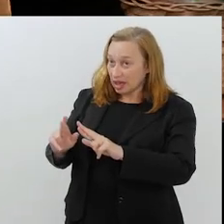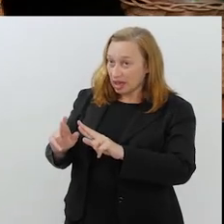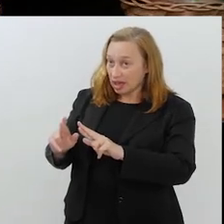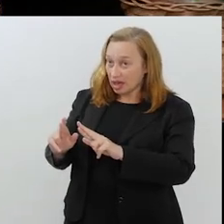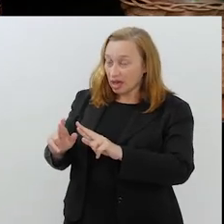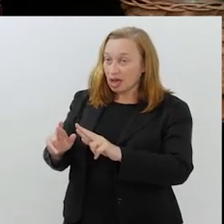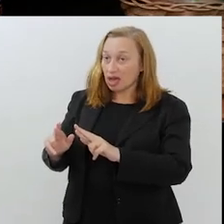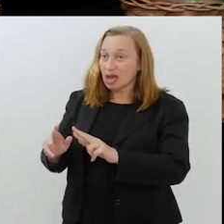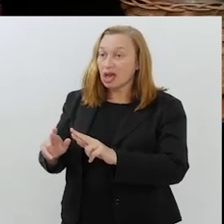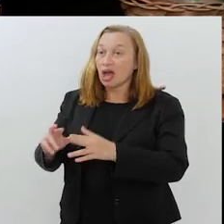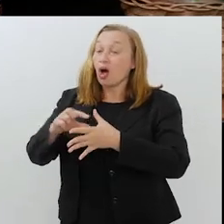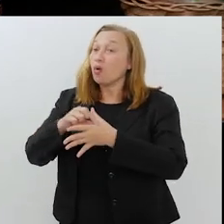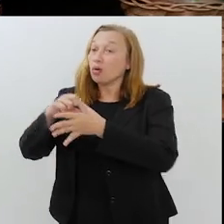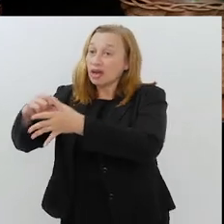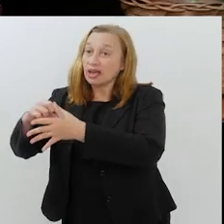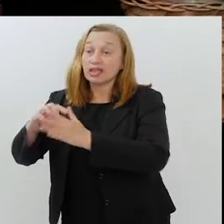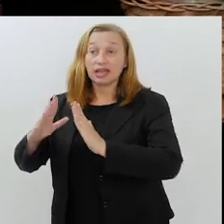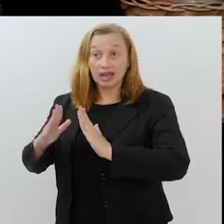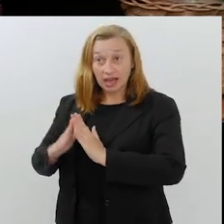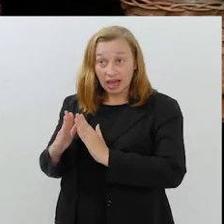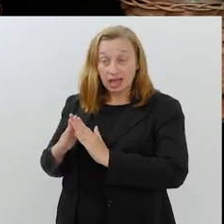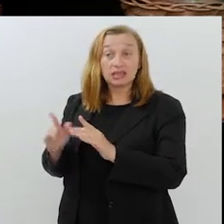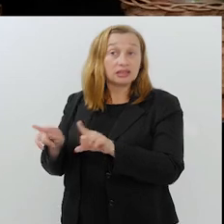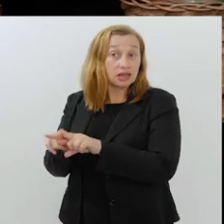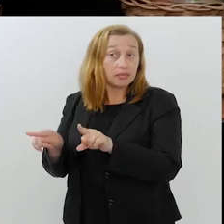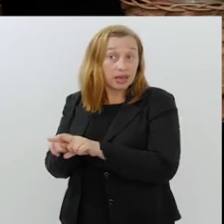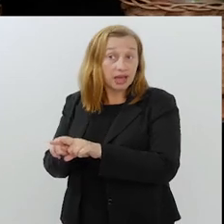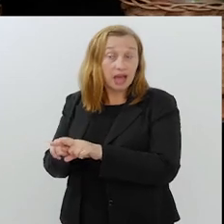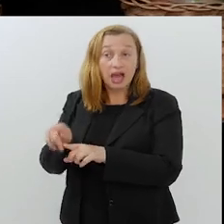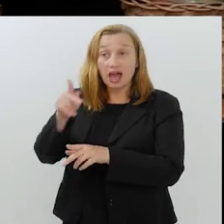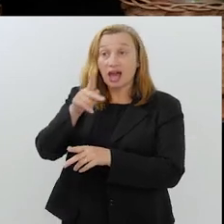e as pessoas que foram ali para isso. Perfeito.